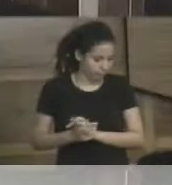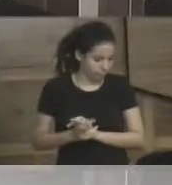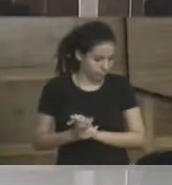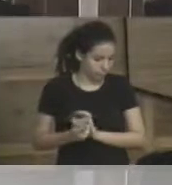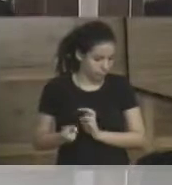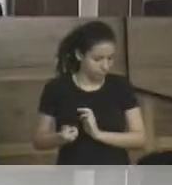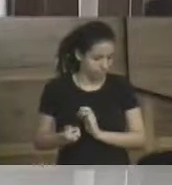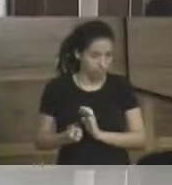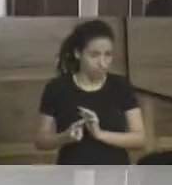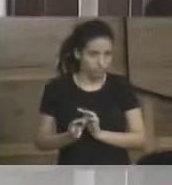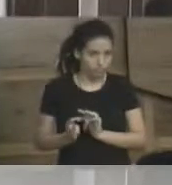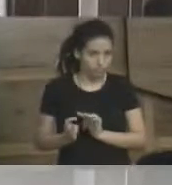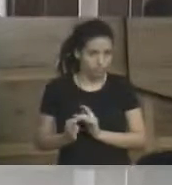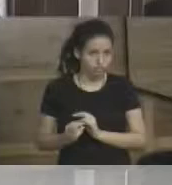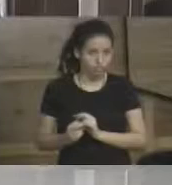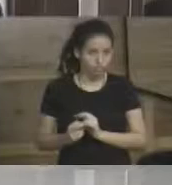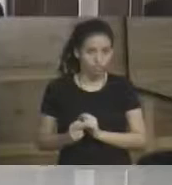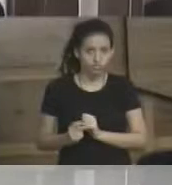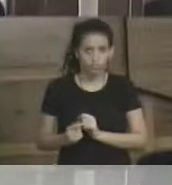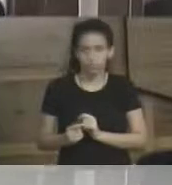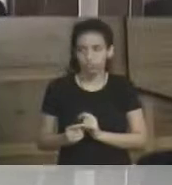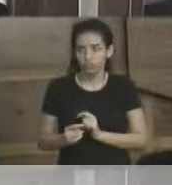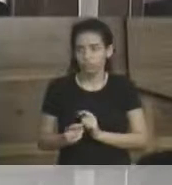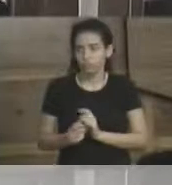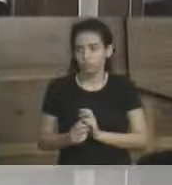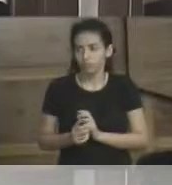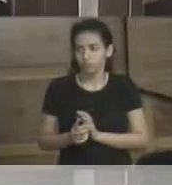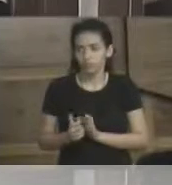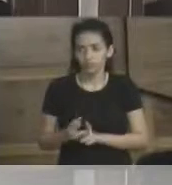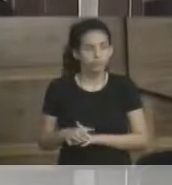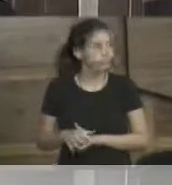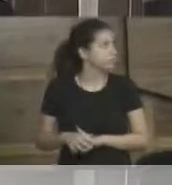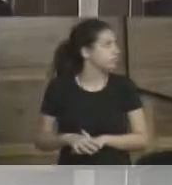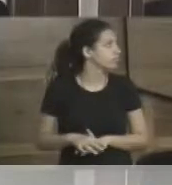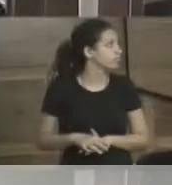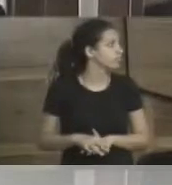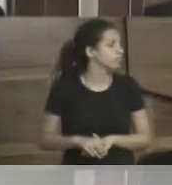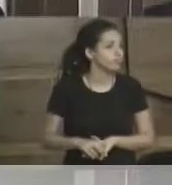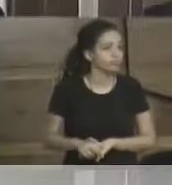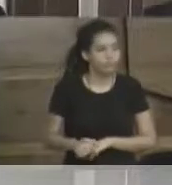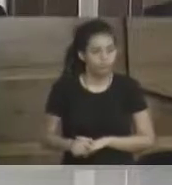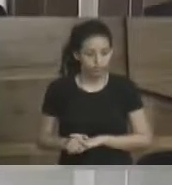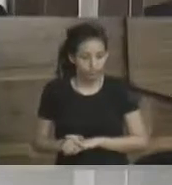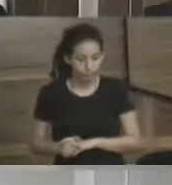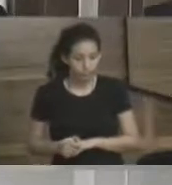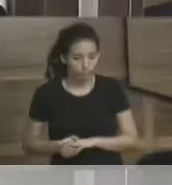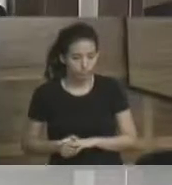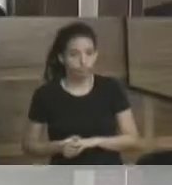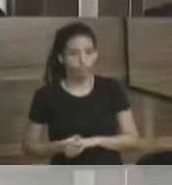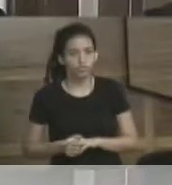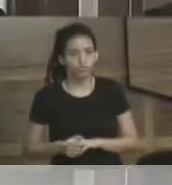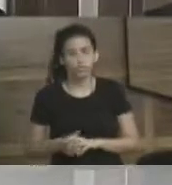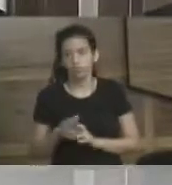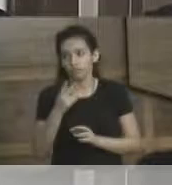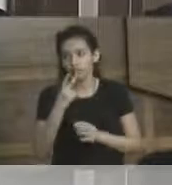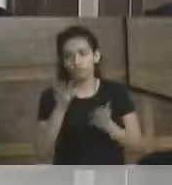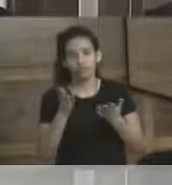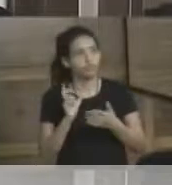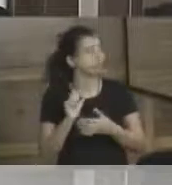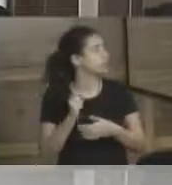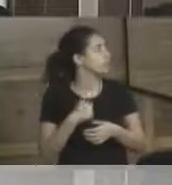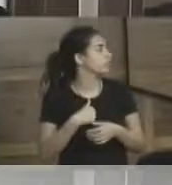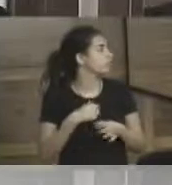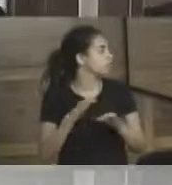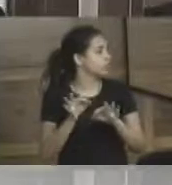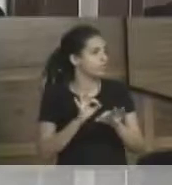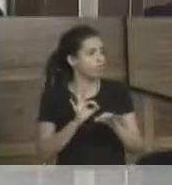seu presidente, para afindar aqui a minha fala. Eu vou pular um pouquinho essa questão do turismo e vou para o que eu preparei